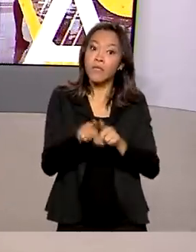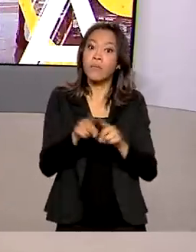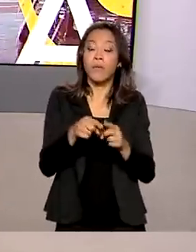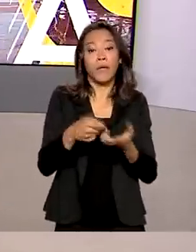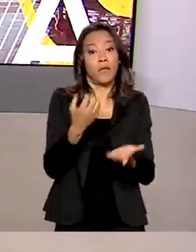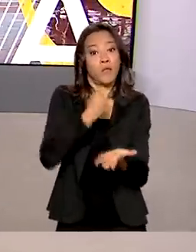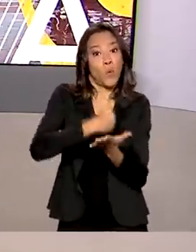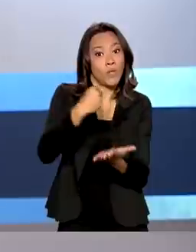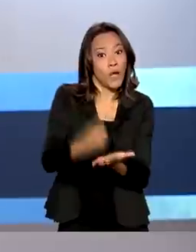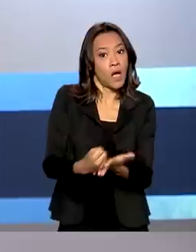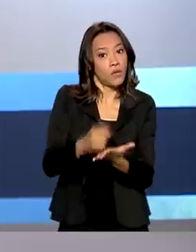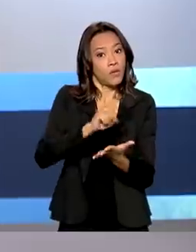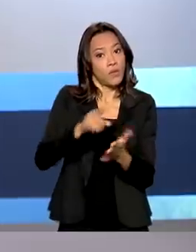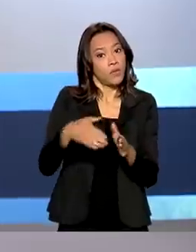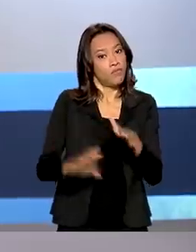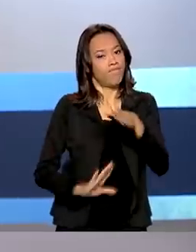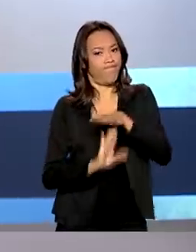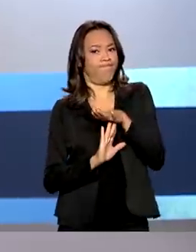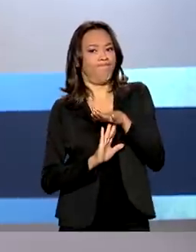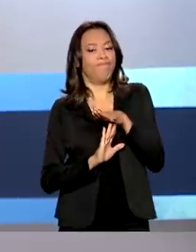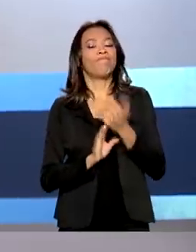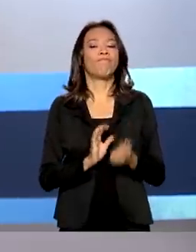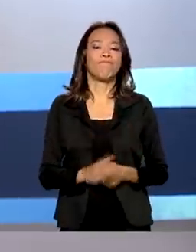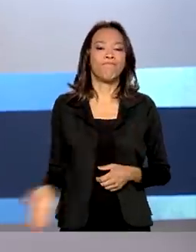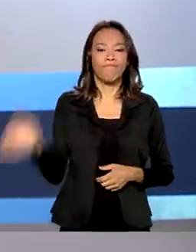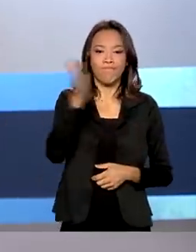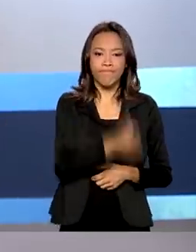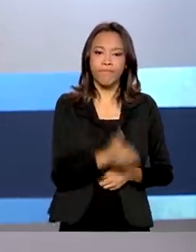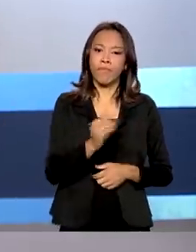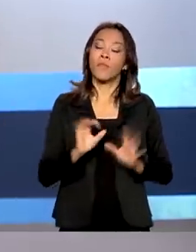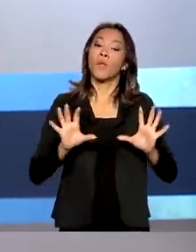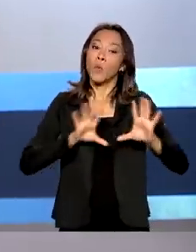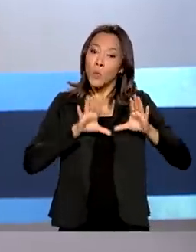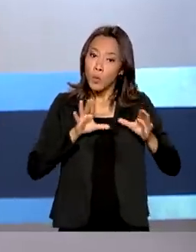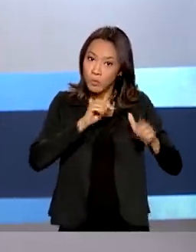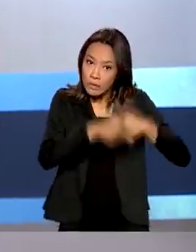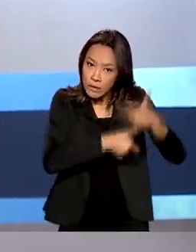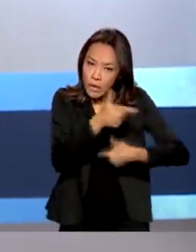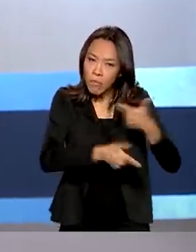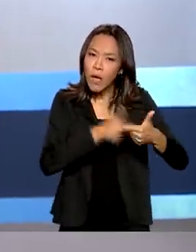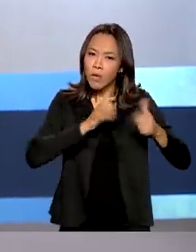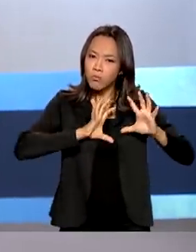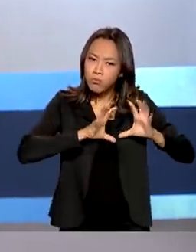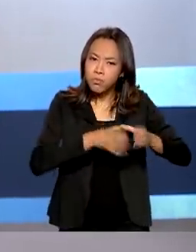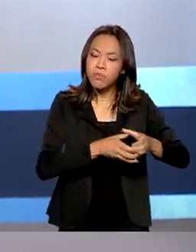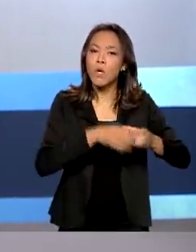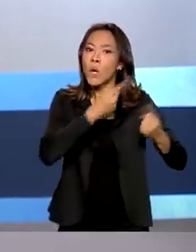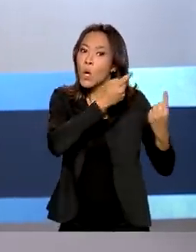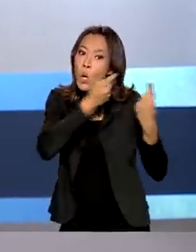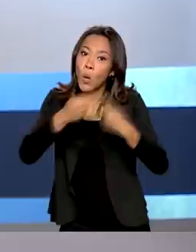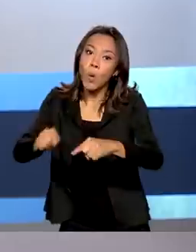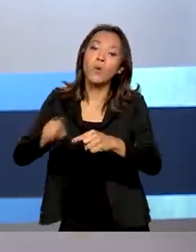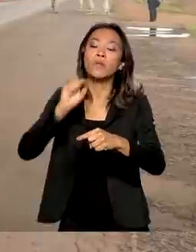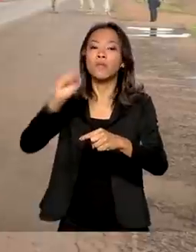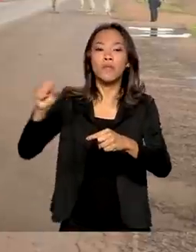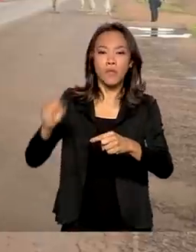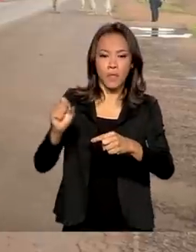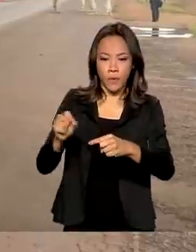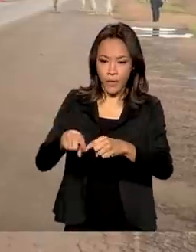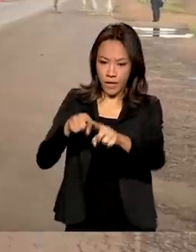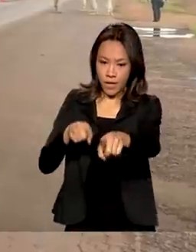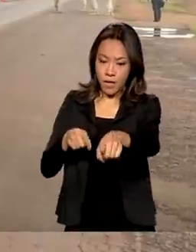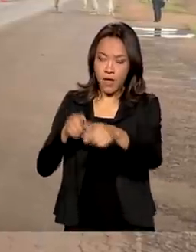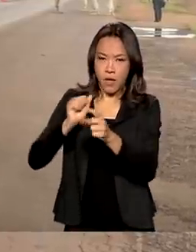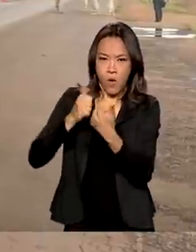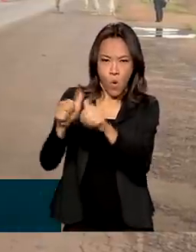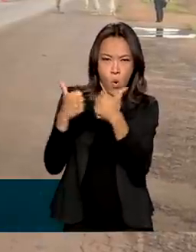contratos. A Operação Centauro, de combate ao transporte clandestino de passageiros, chegou ao fim, ultrapassando